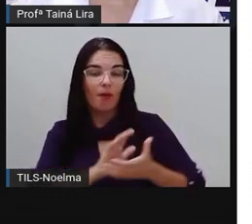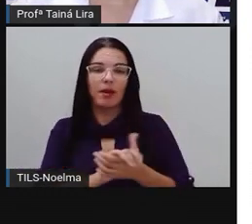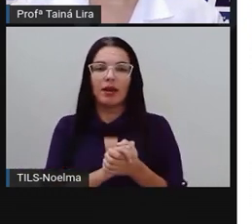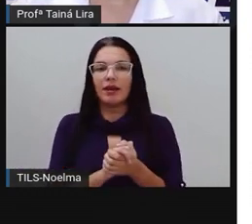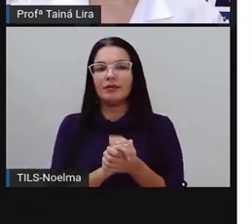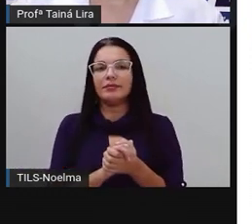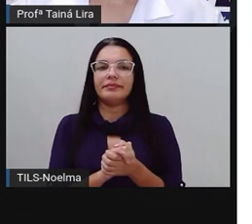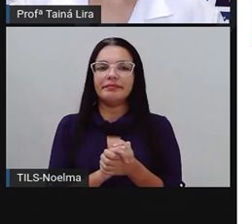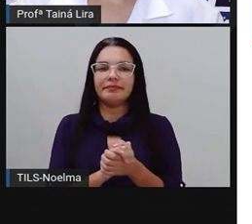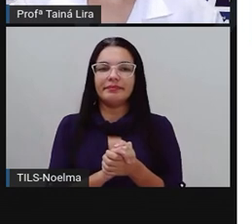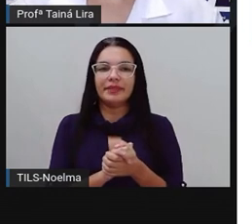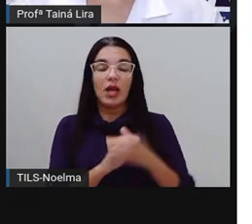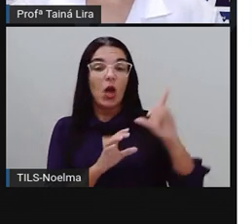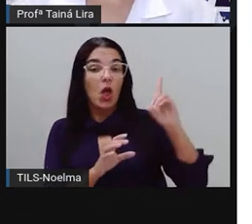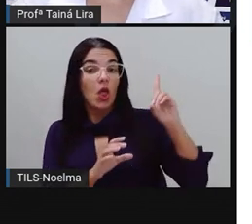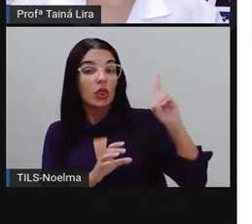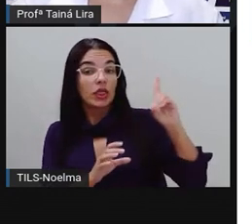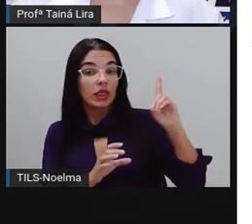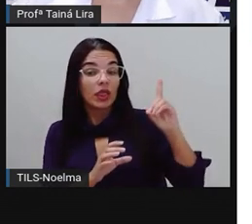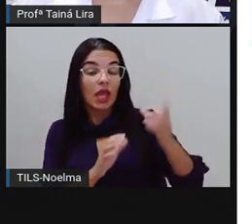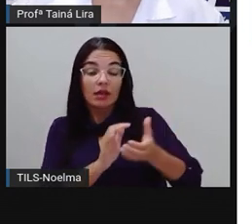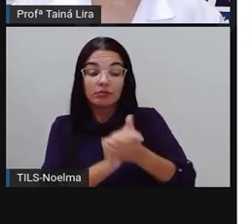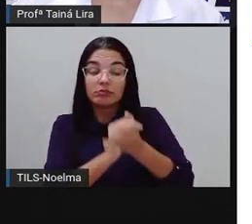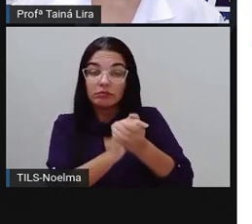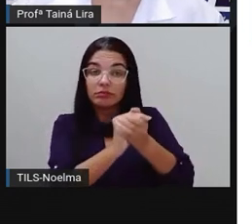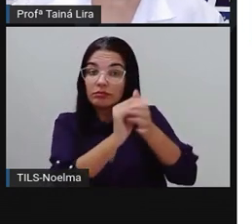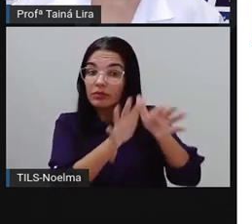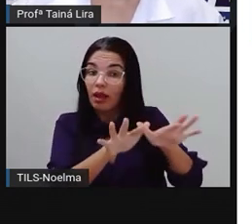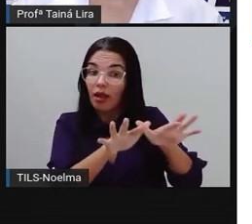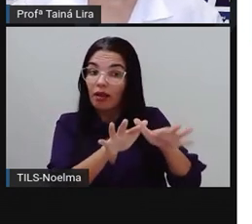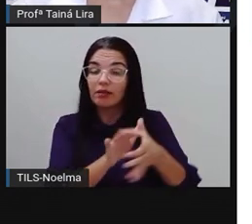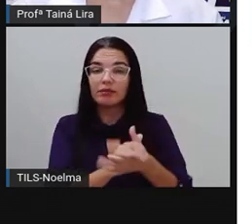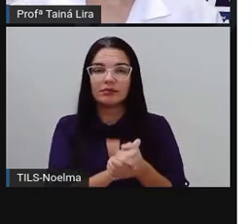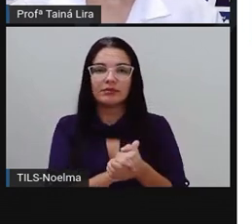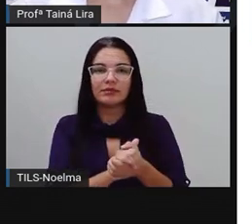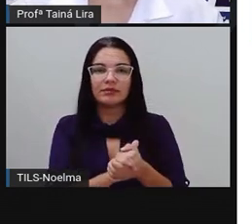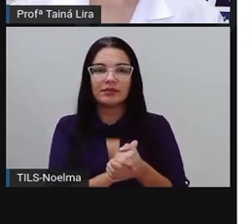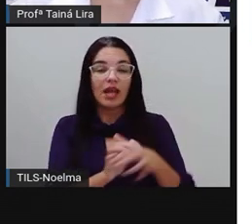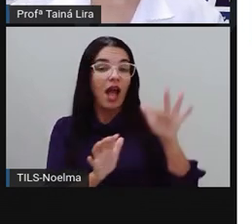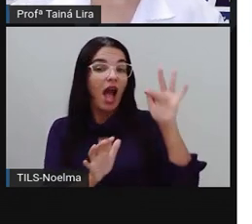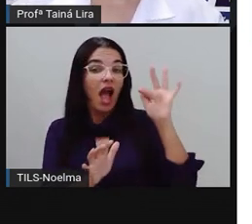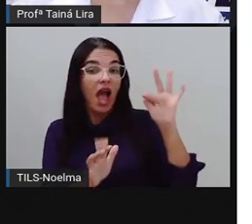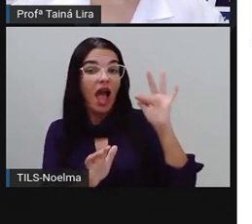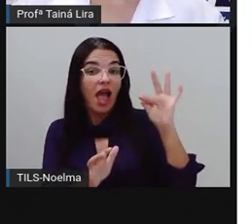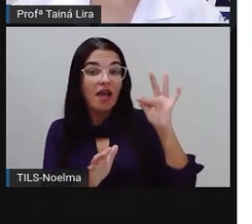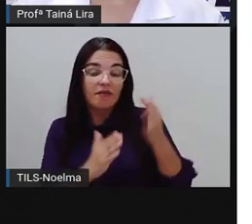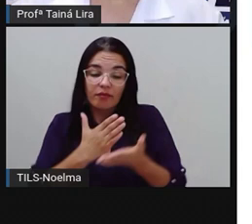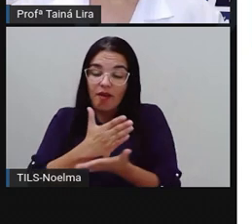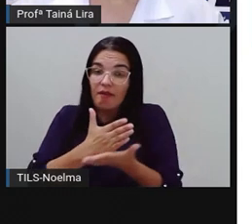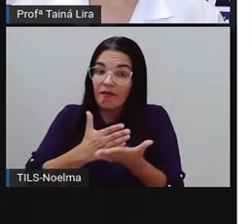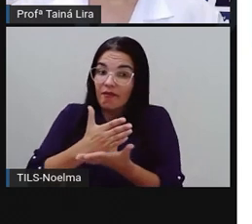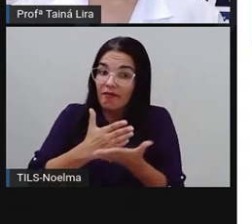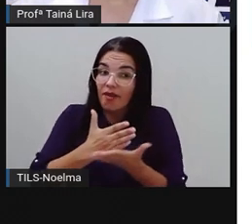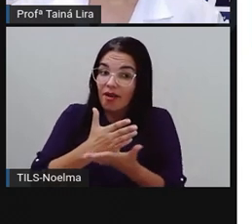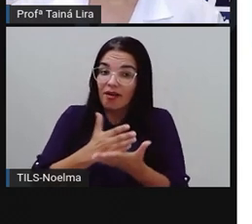Olha lá. O D de dado. O F de faca.